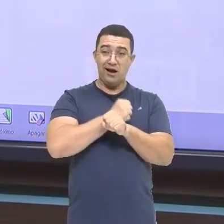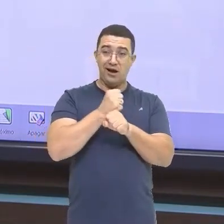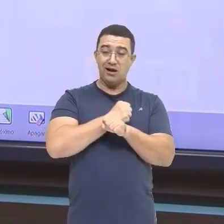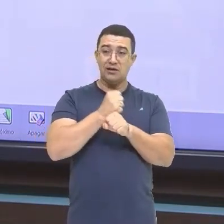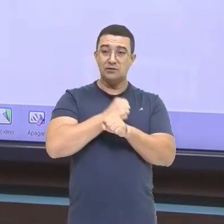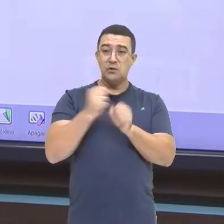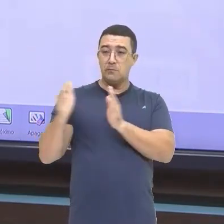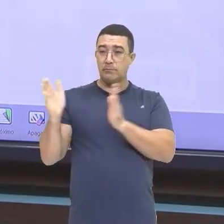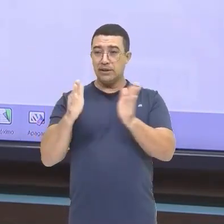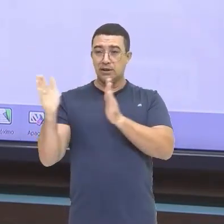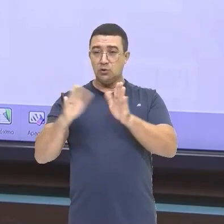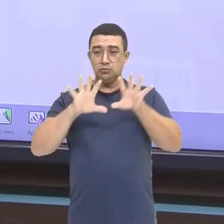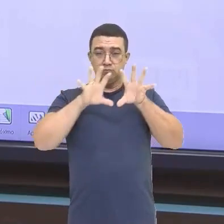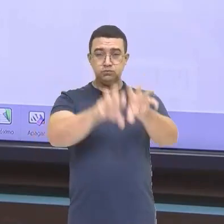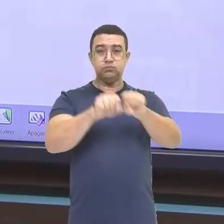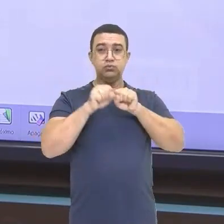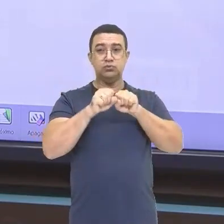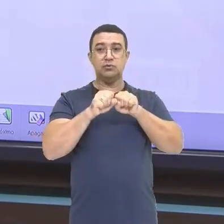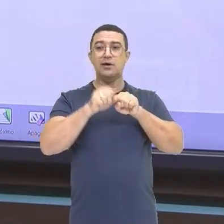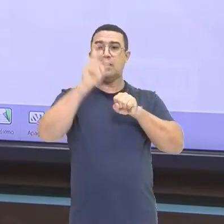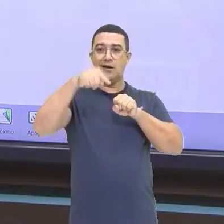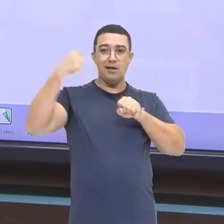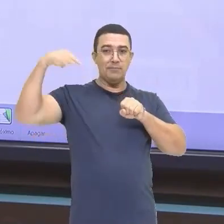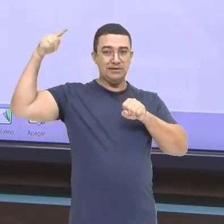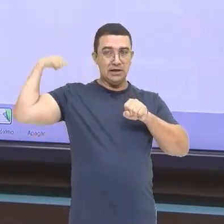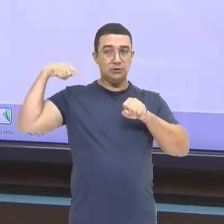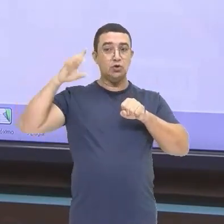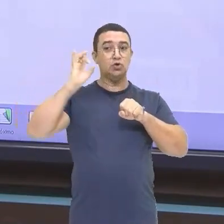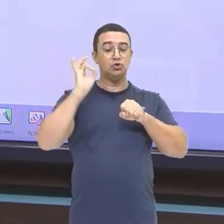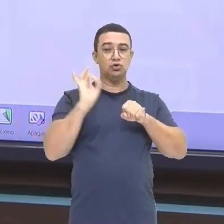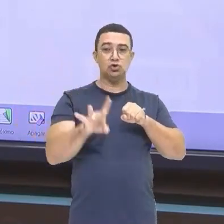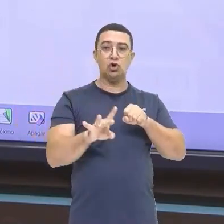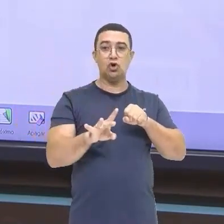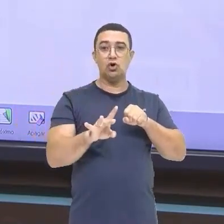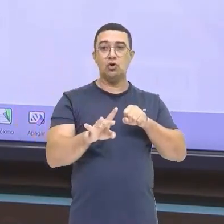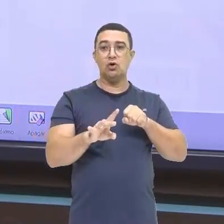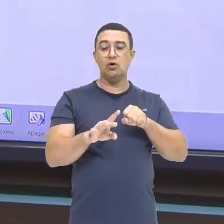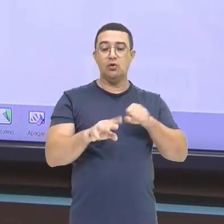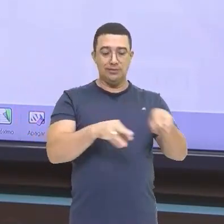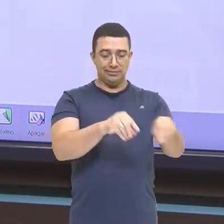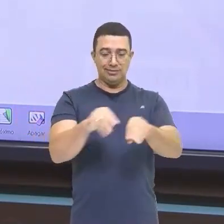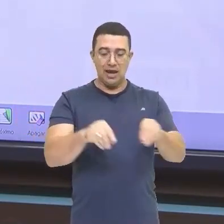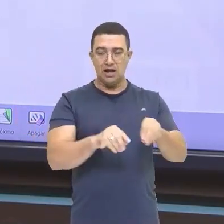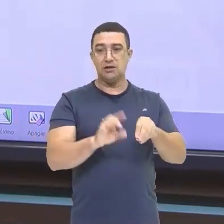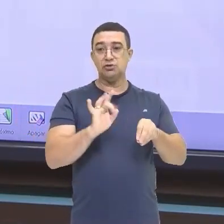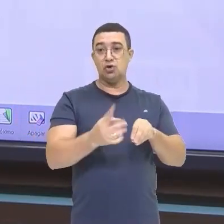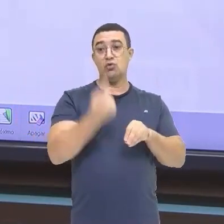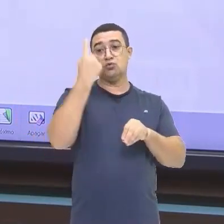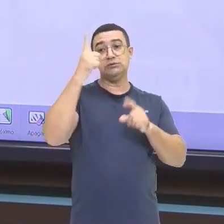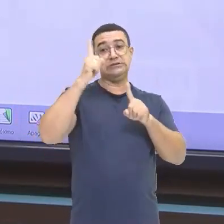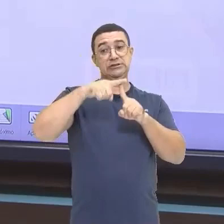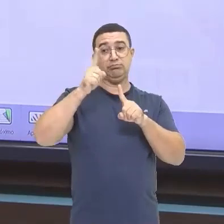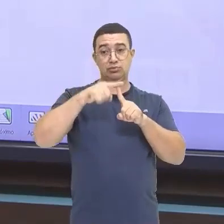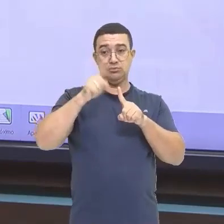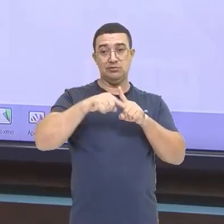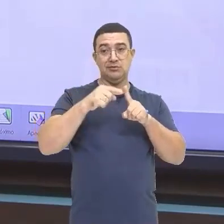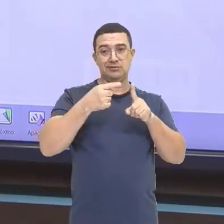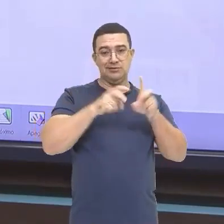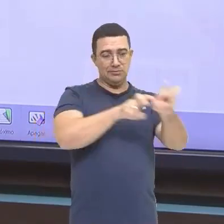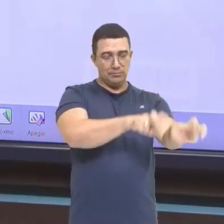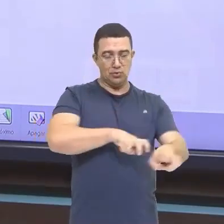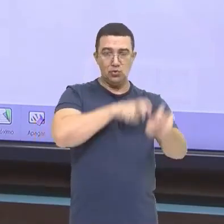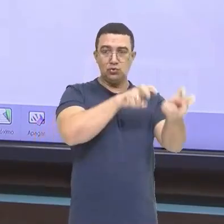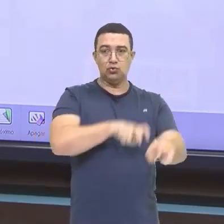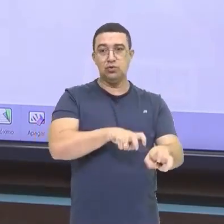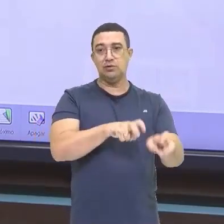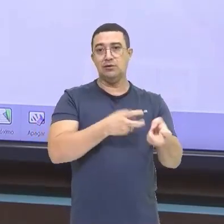colonização Onde era cultivado Ali apenas O item E aquele solo Ele acabou Se desgastando Não